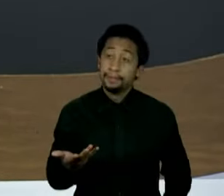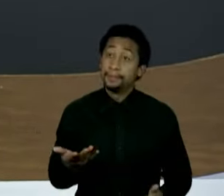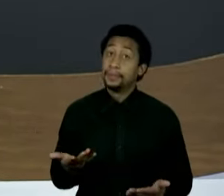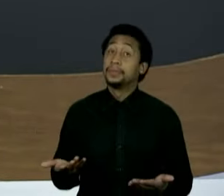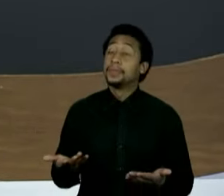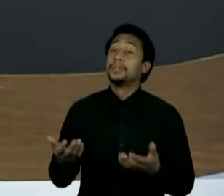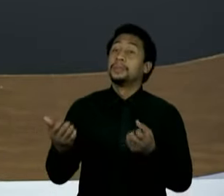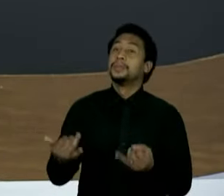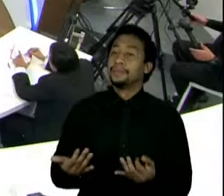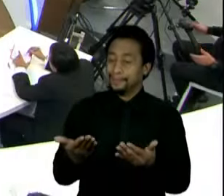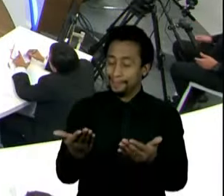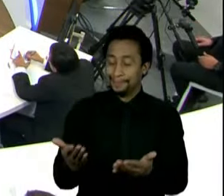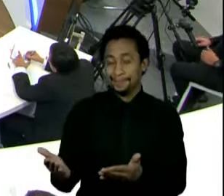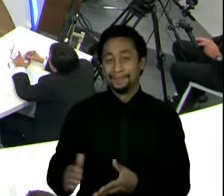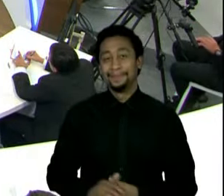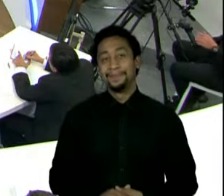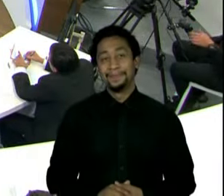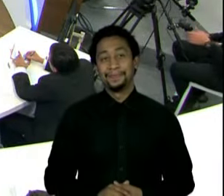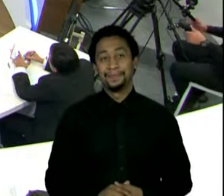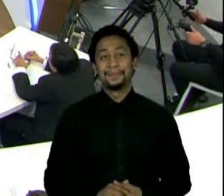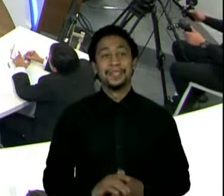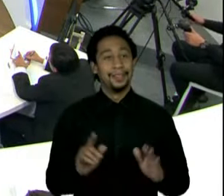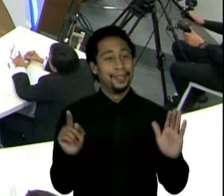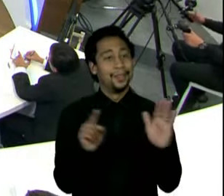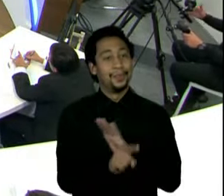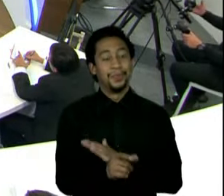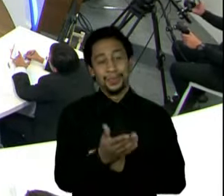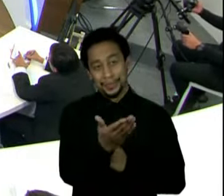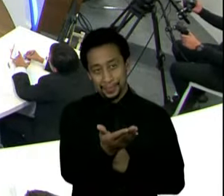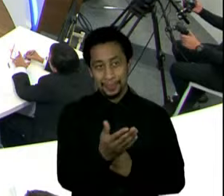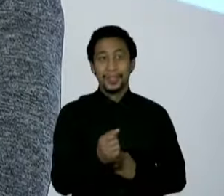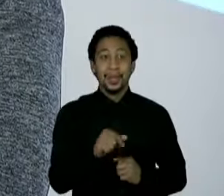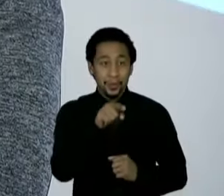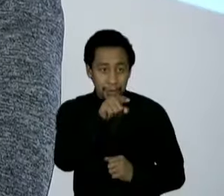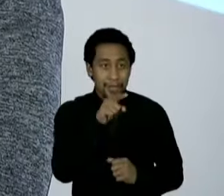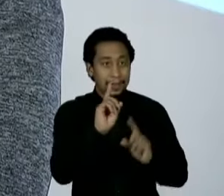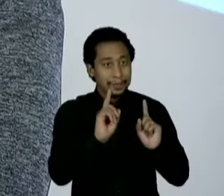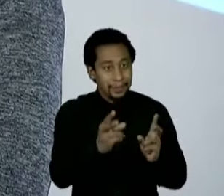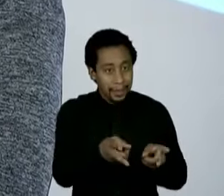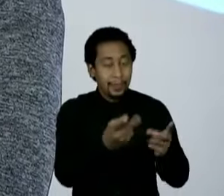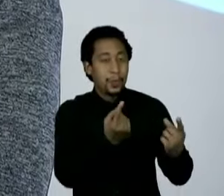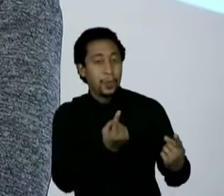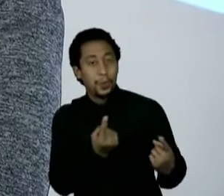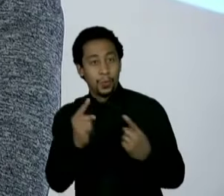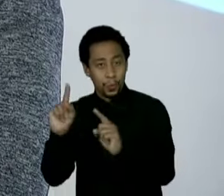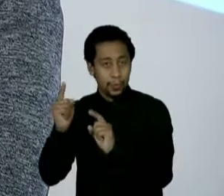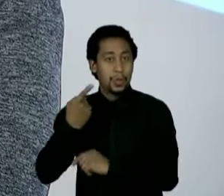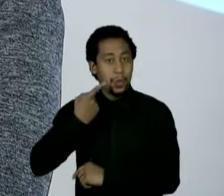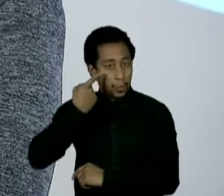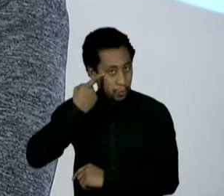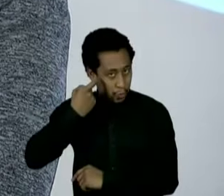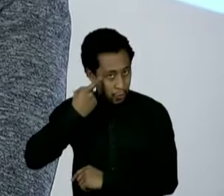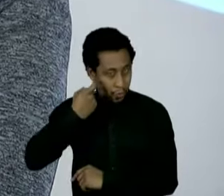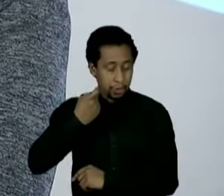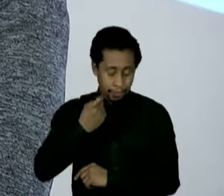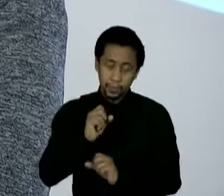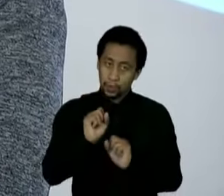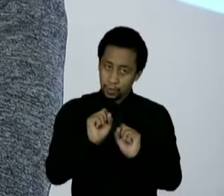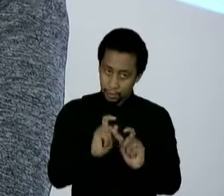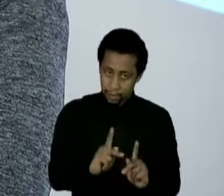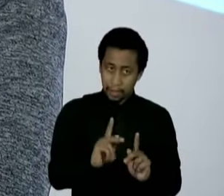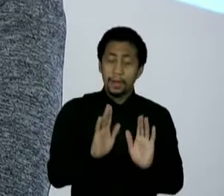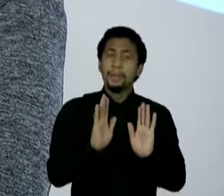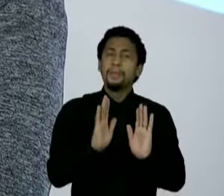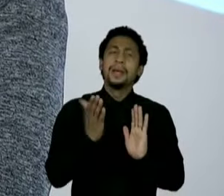Taiguara? Governador, o senhor critica bastante o ex-governador João Dória, mas o senhor era bem próximo do PSDB, foi vice